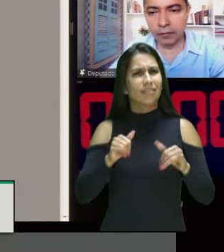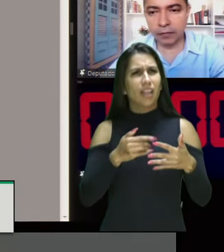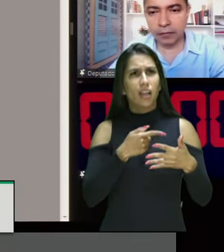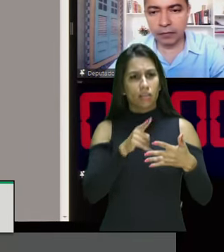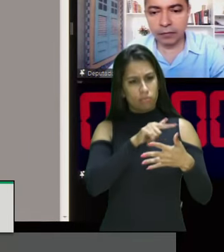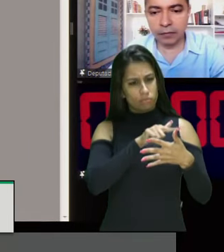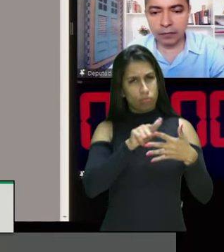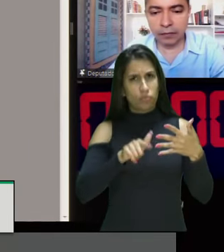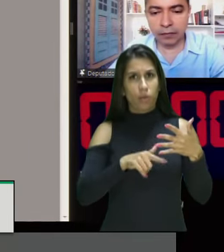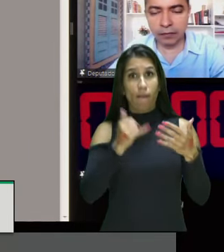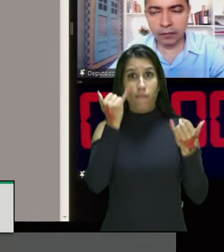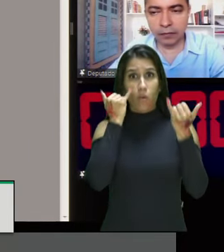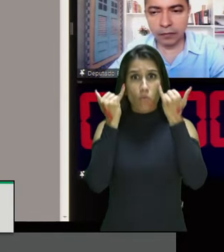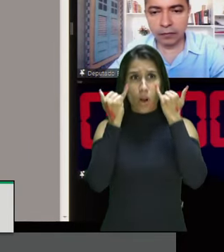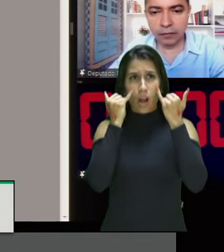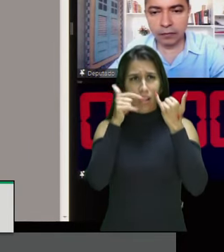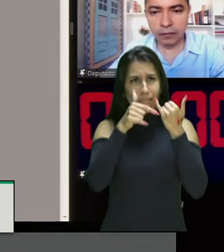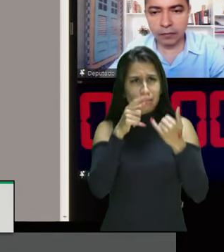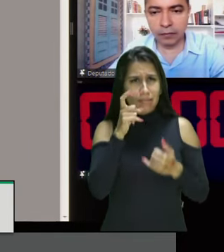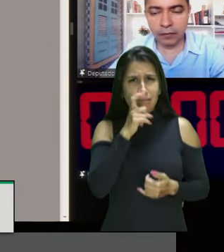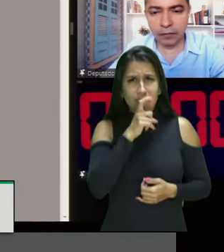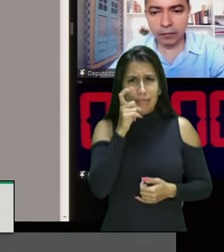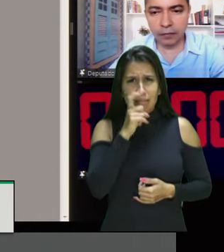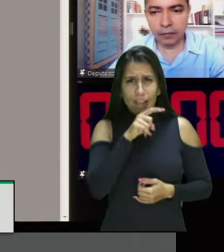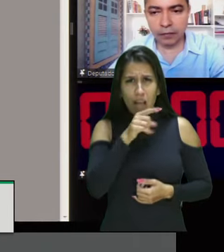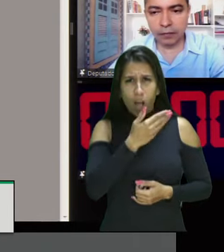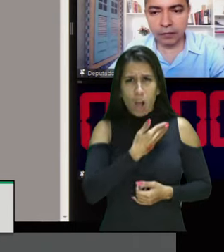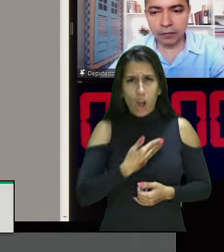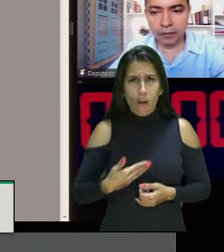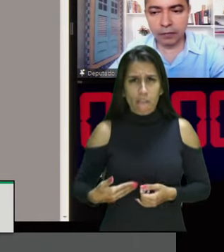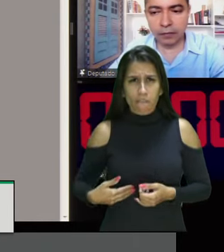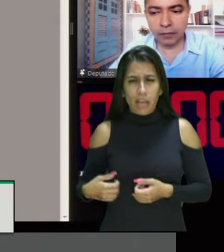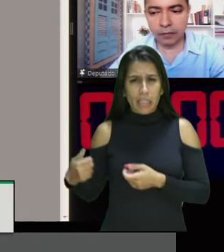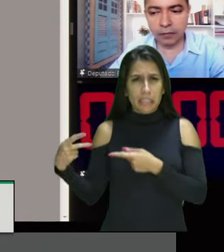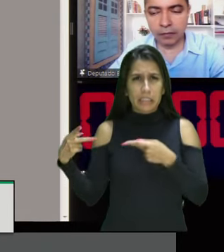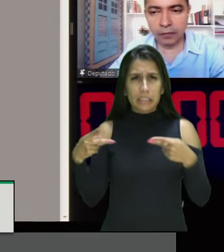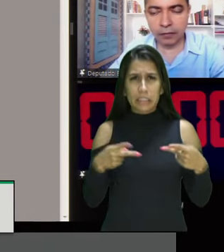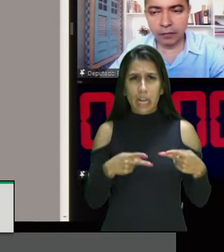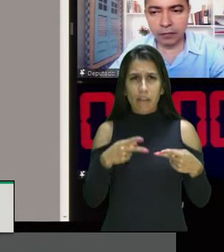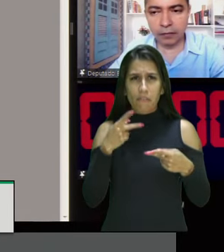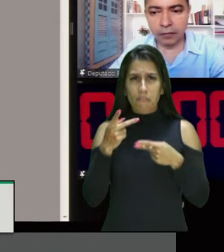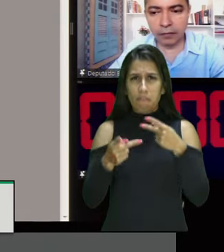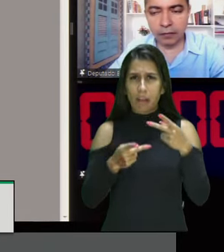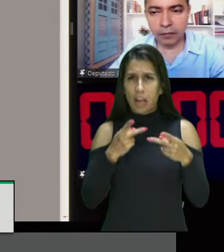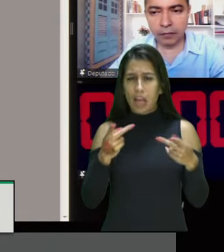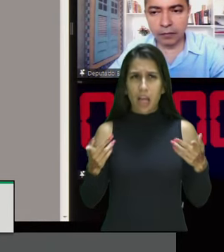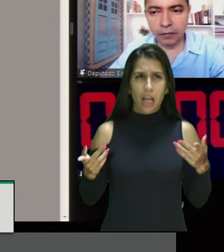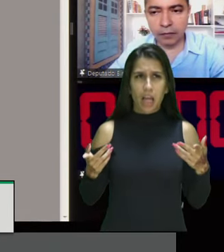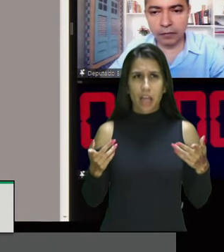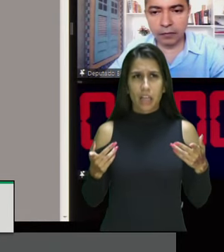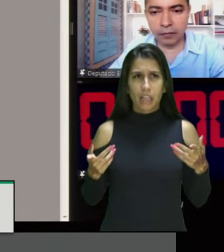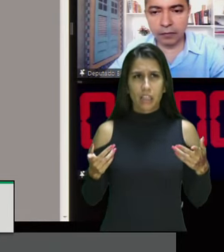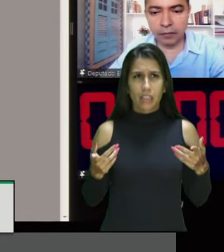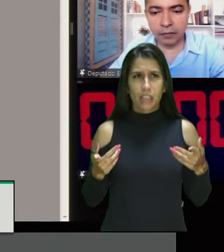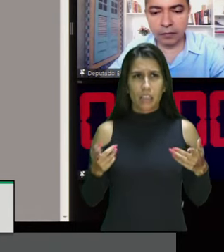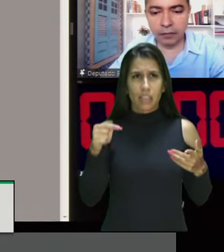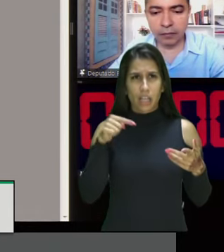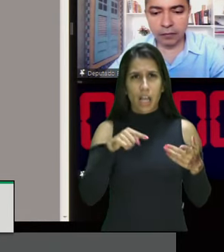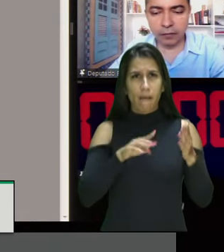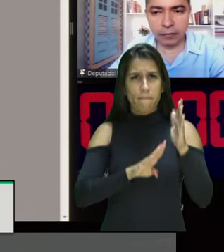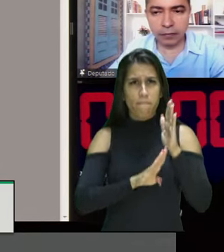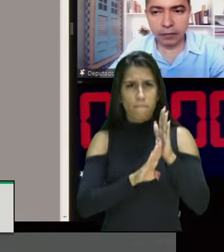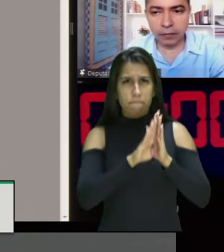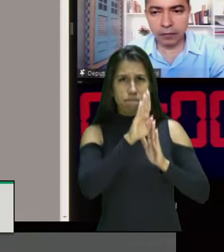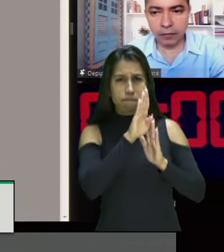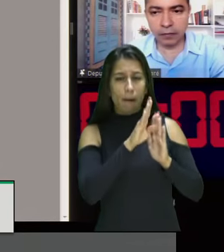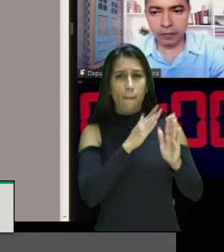que, mentirosamente, a presença do governo traz aqui para dizer que esse aumento das mortes